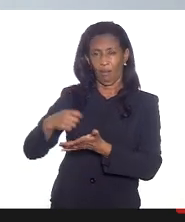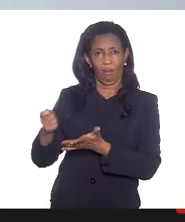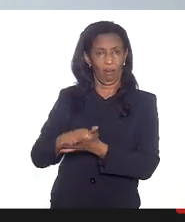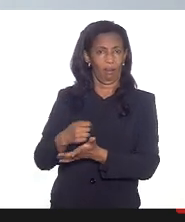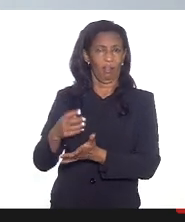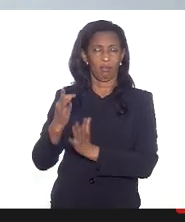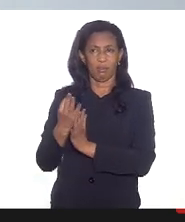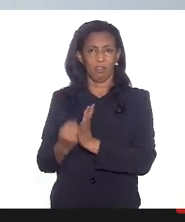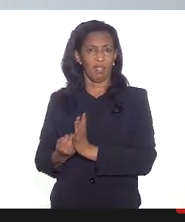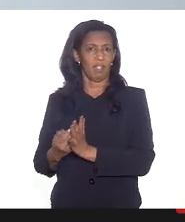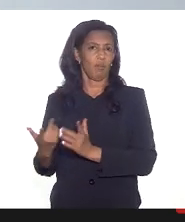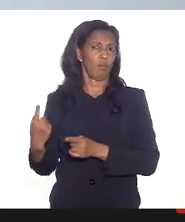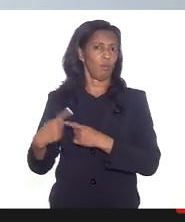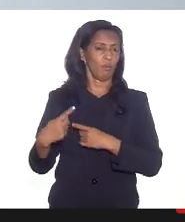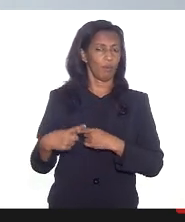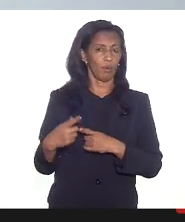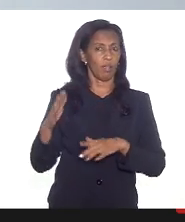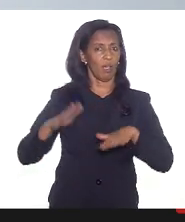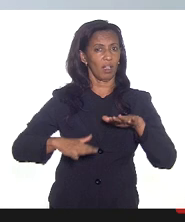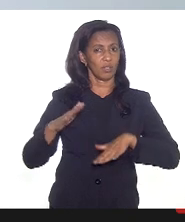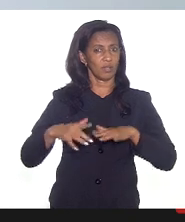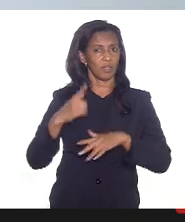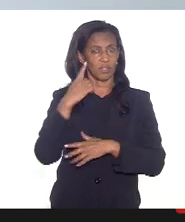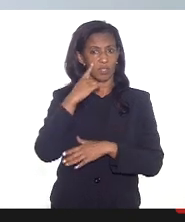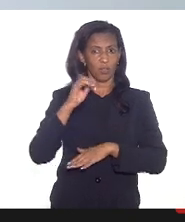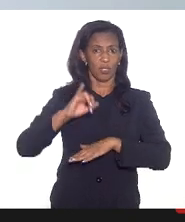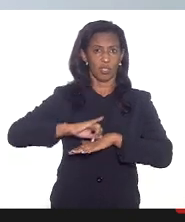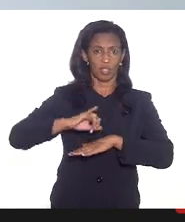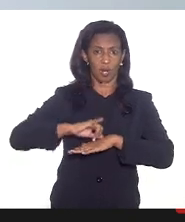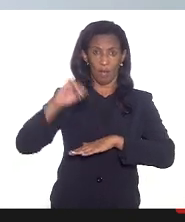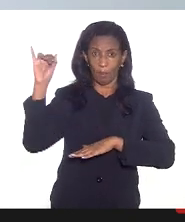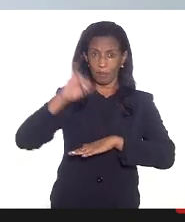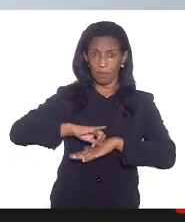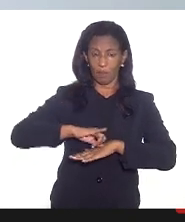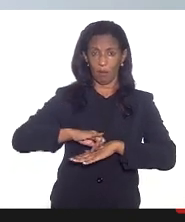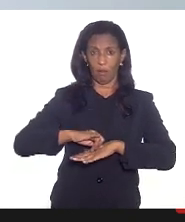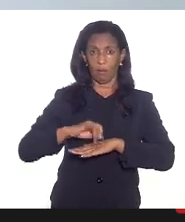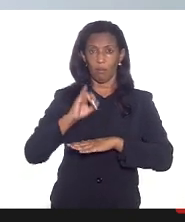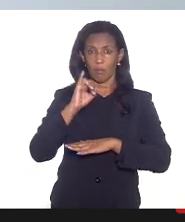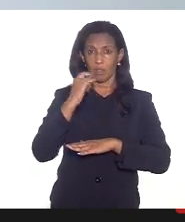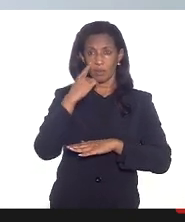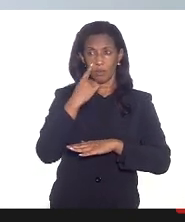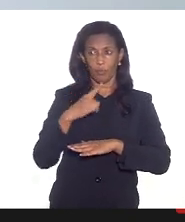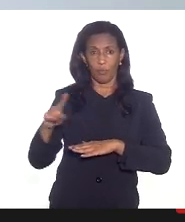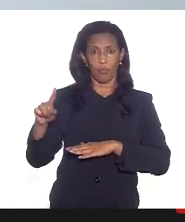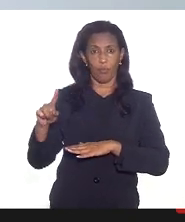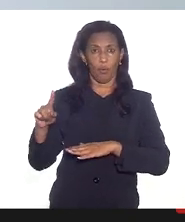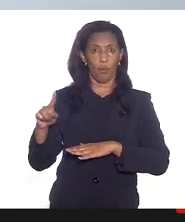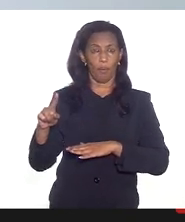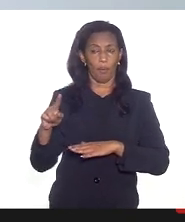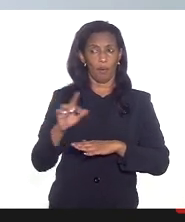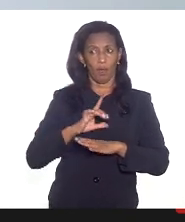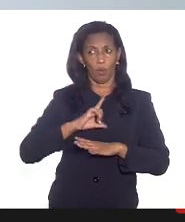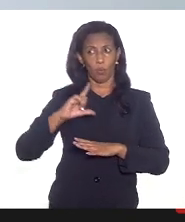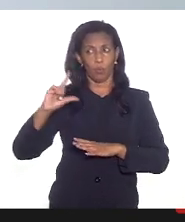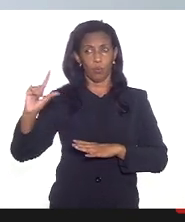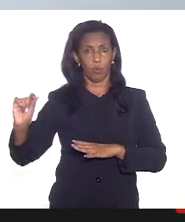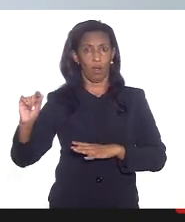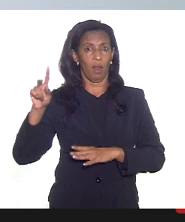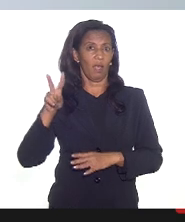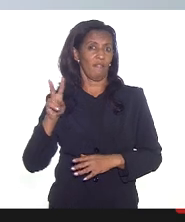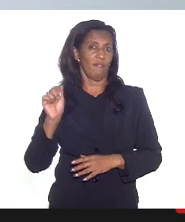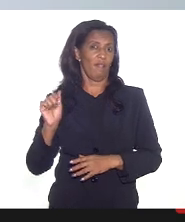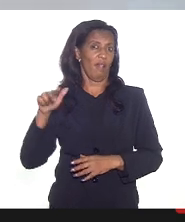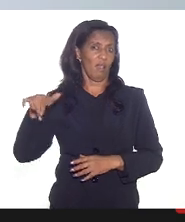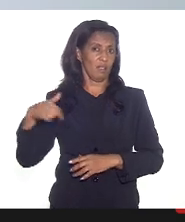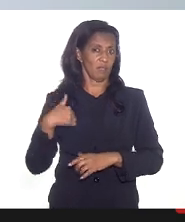isso a gente às vezes tem uma noção do Rio de Janeiro capital e se a gente for às vezes para 100 quilômetros de distância eu já trabalhei em Valença